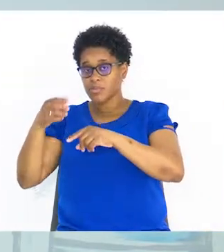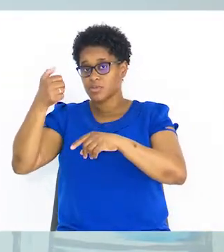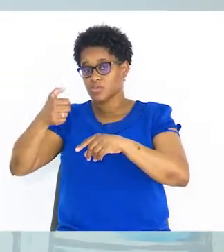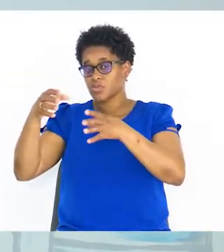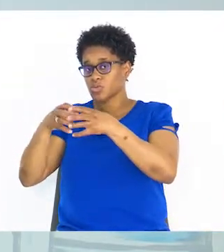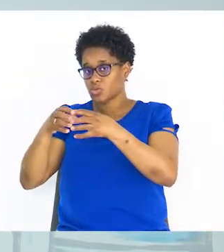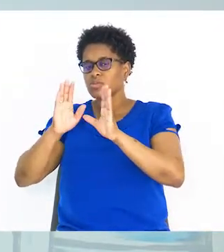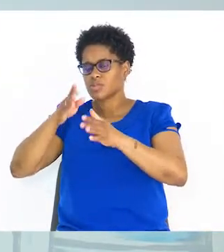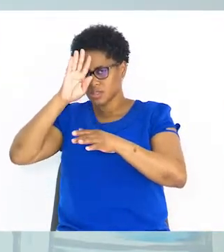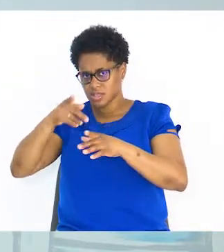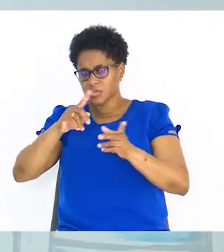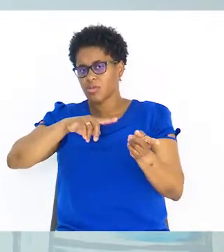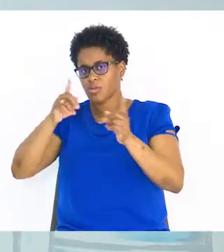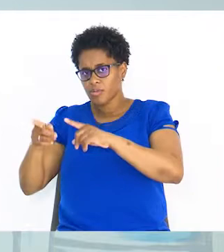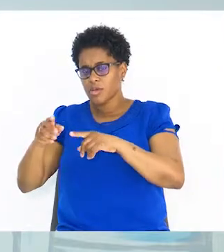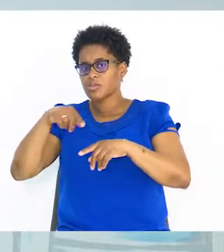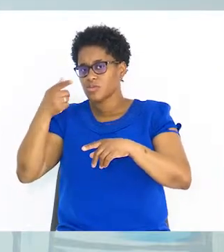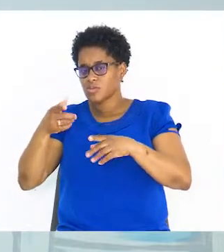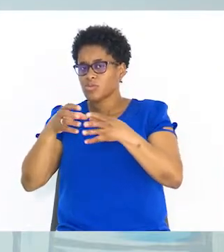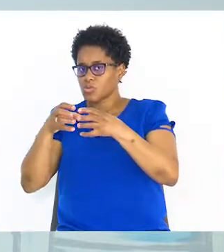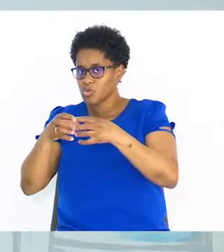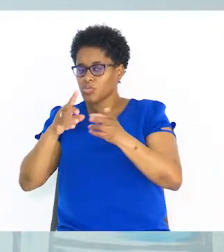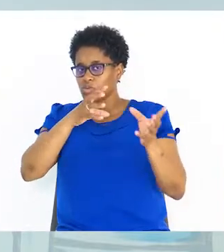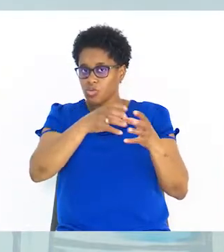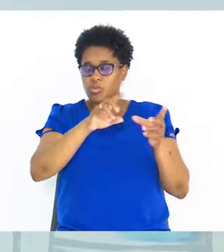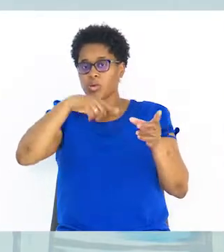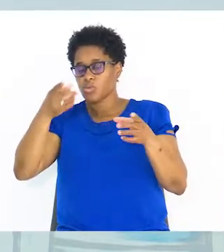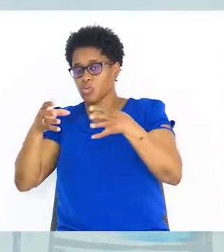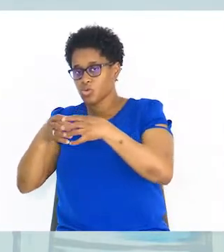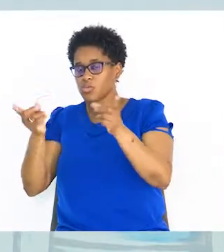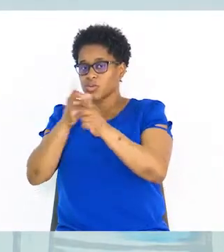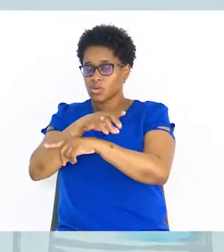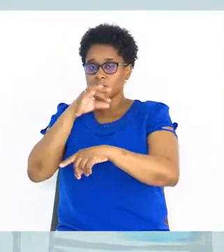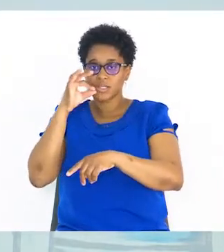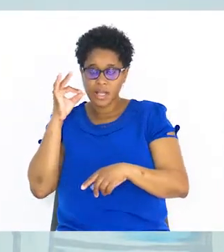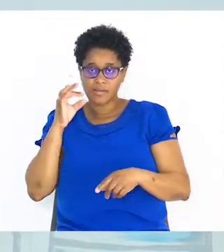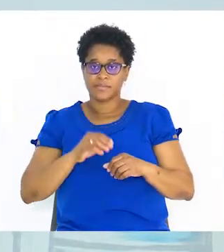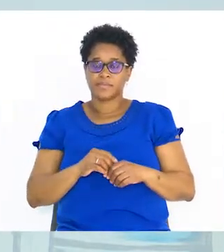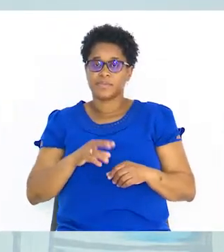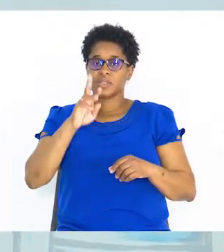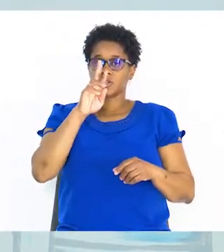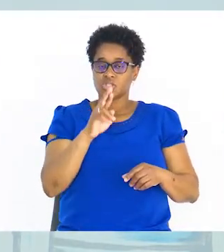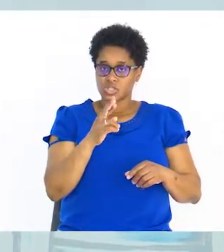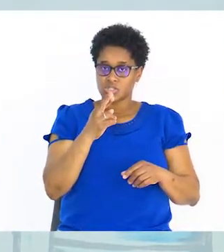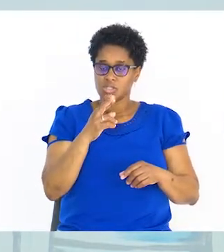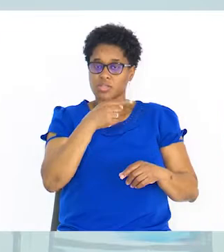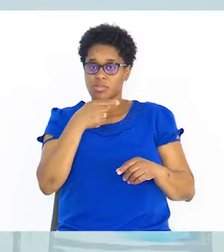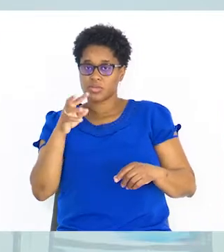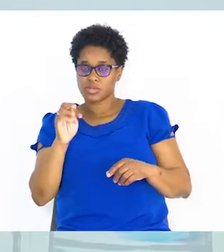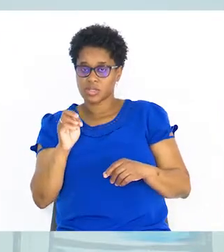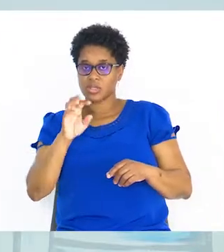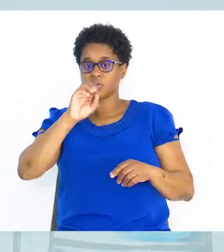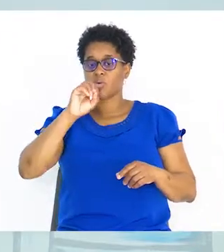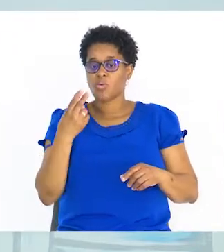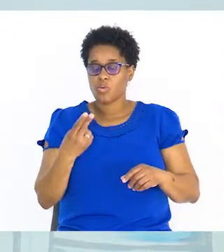o segundo membro. Já sabem. Ou passar do membro para outro membro. Muda do sinal. x menos